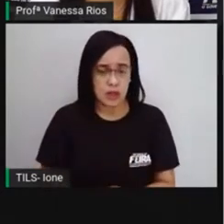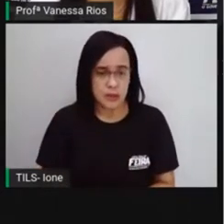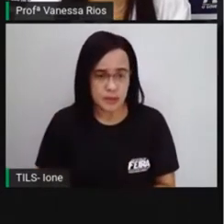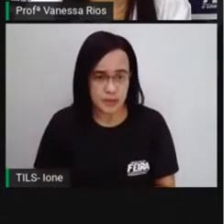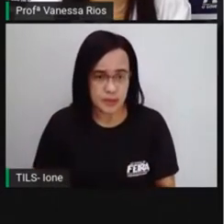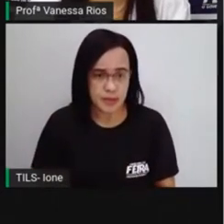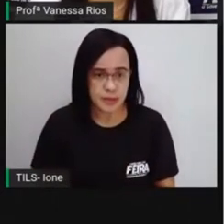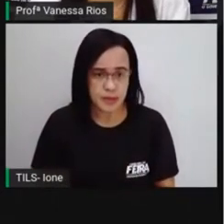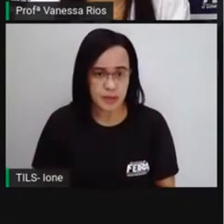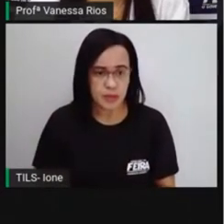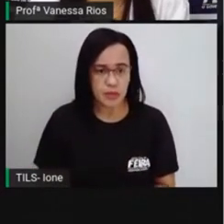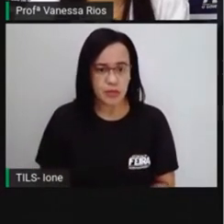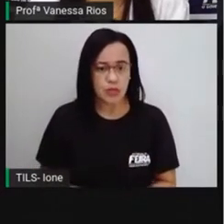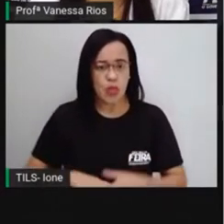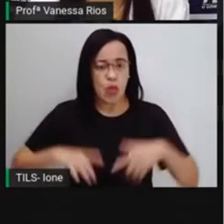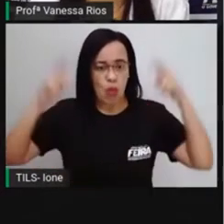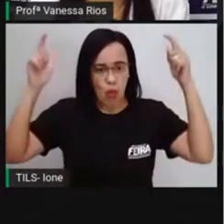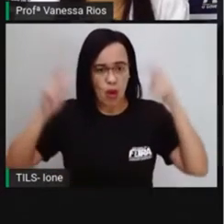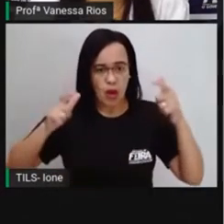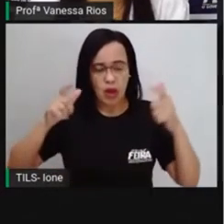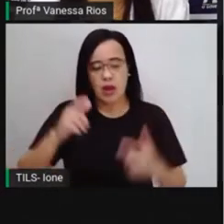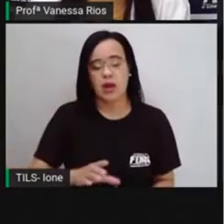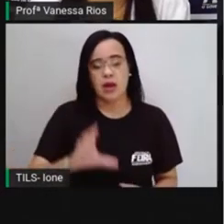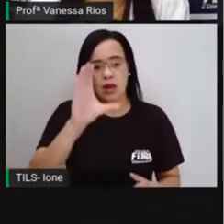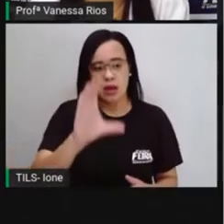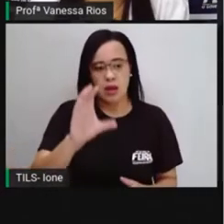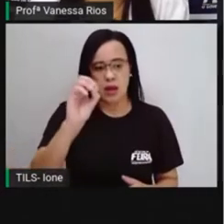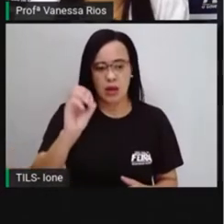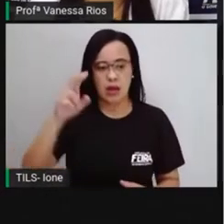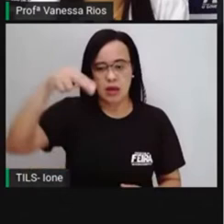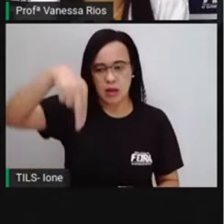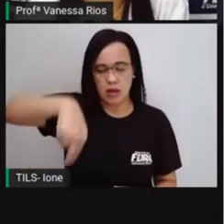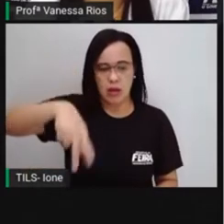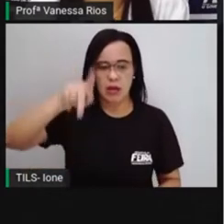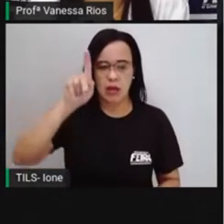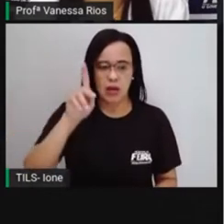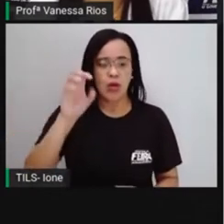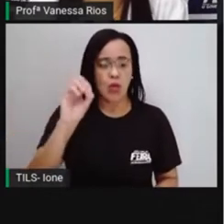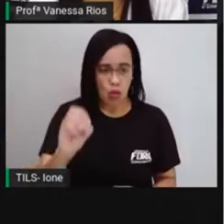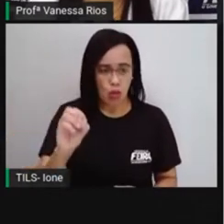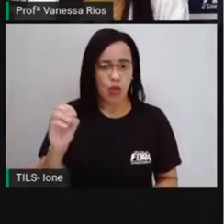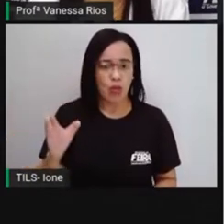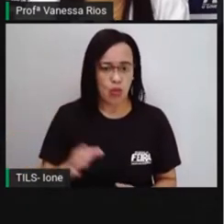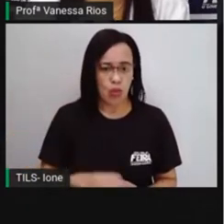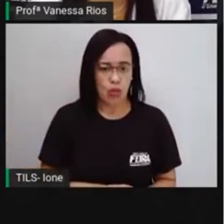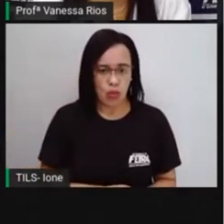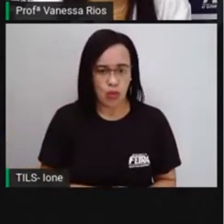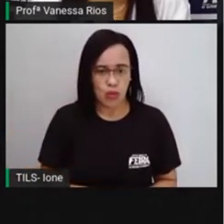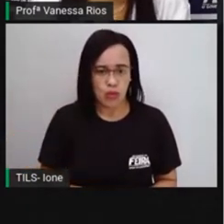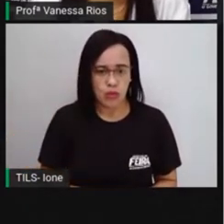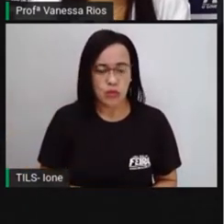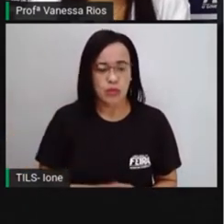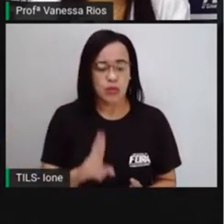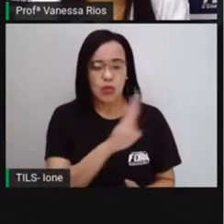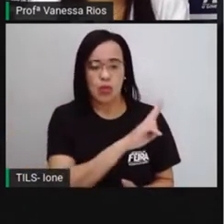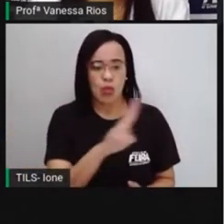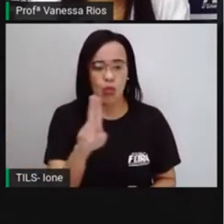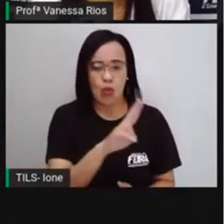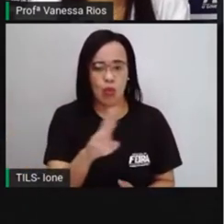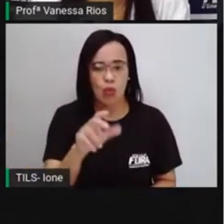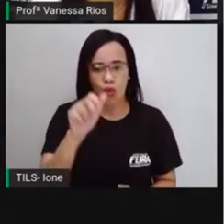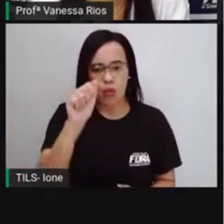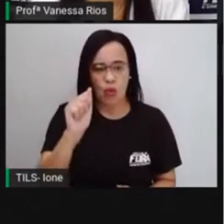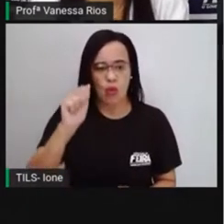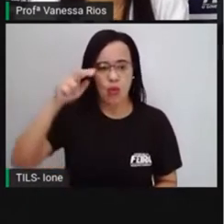do reino do Congo e do reino vizinho Andongo, chamado aí pelos portugueses de Angola. Mas aí a gente